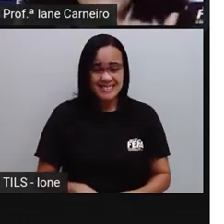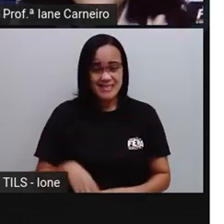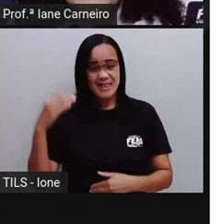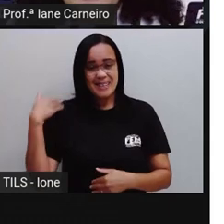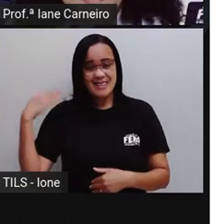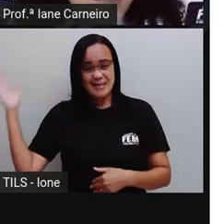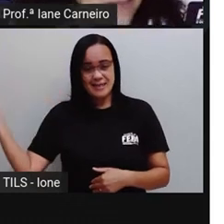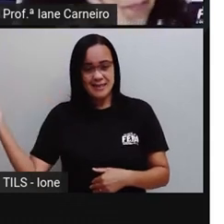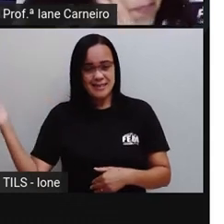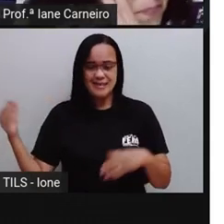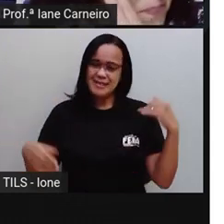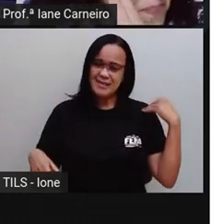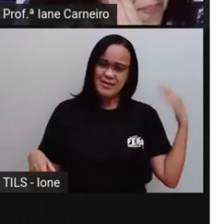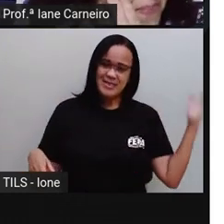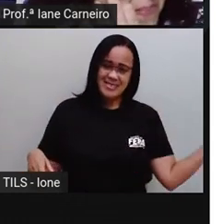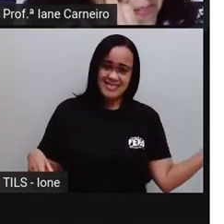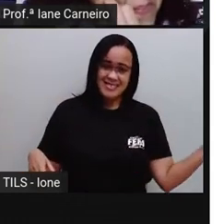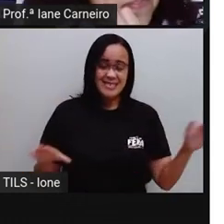ou à direita?